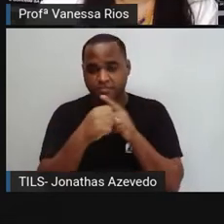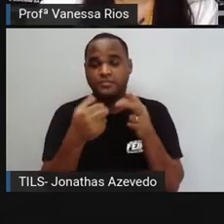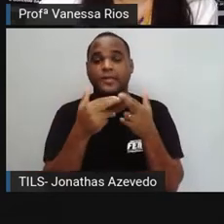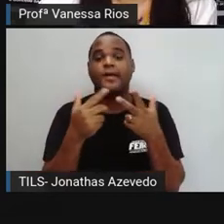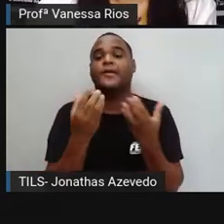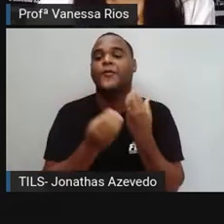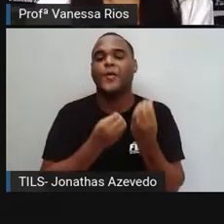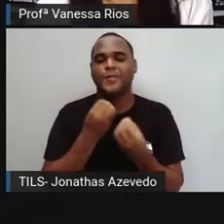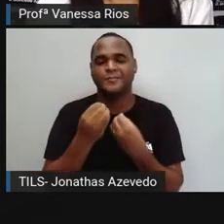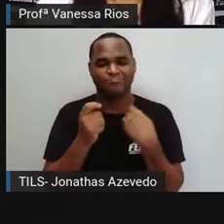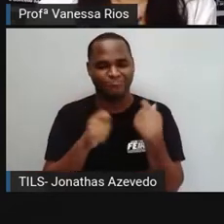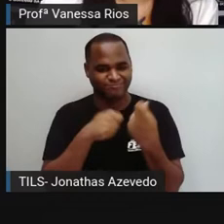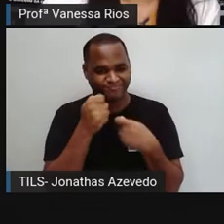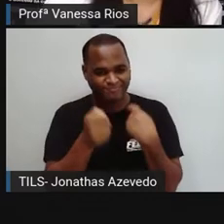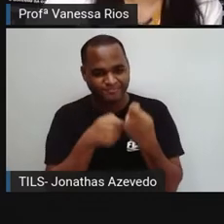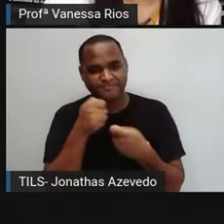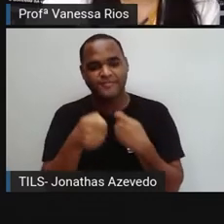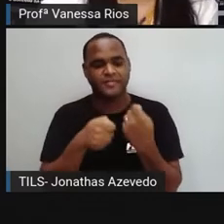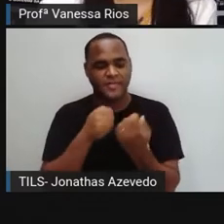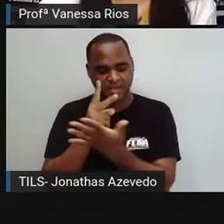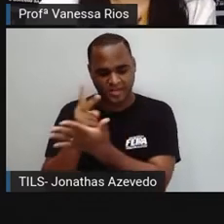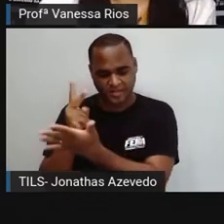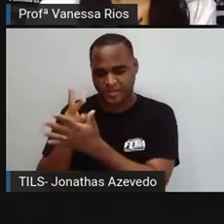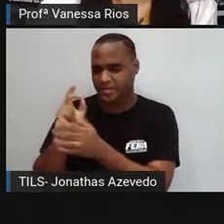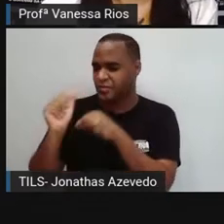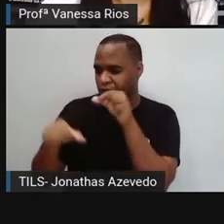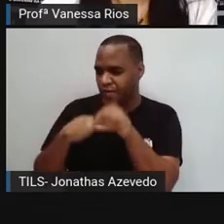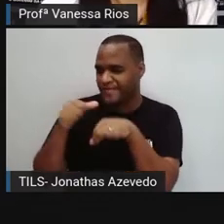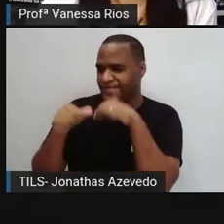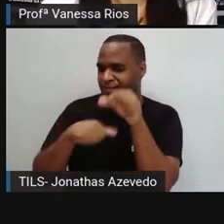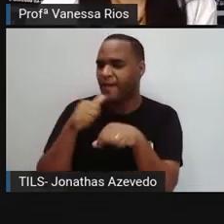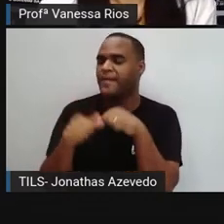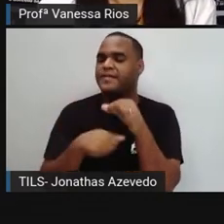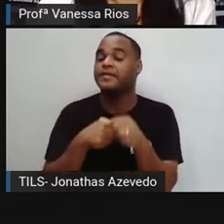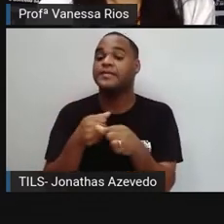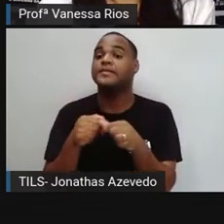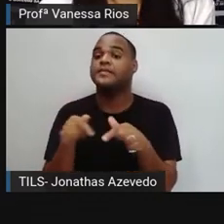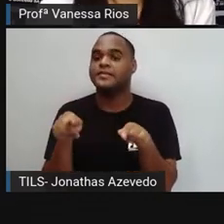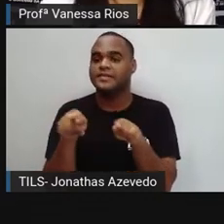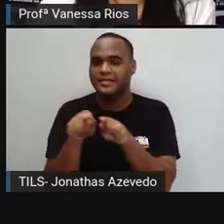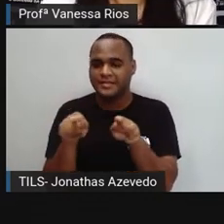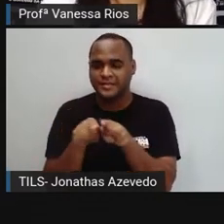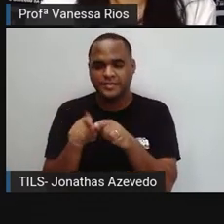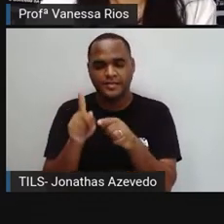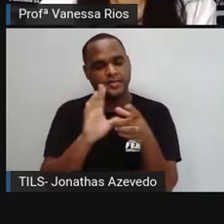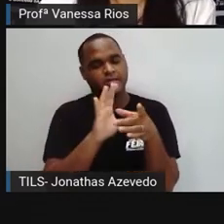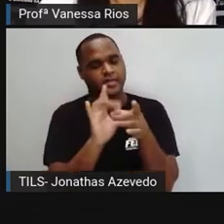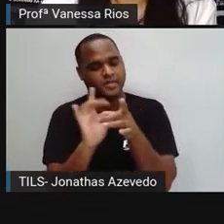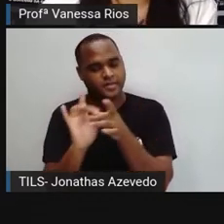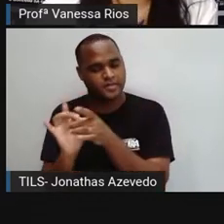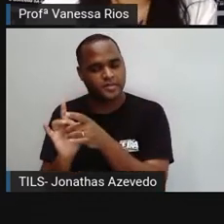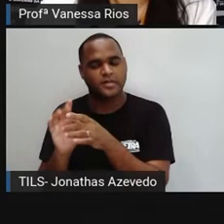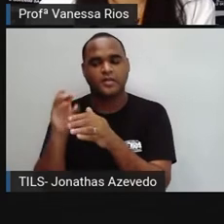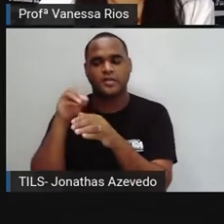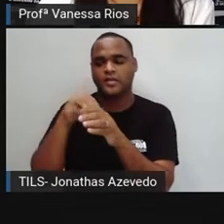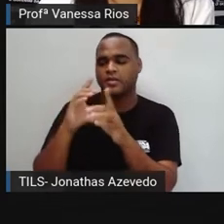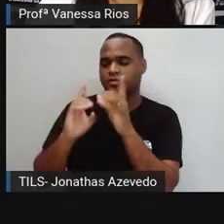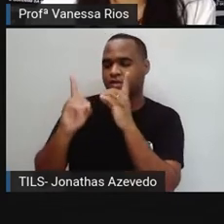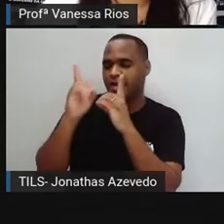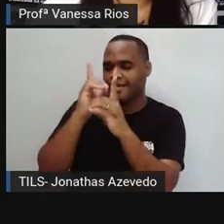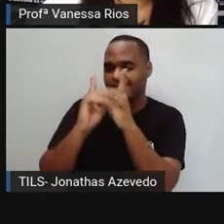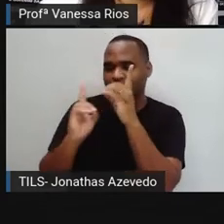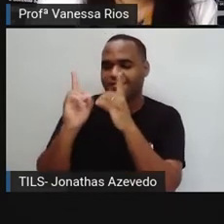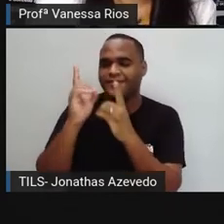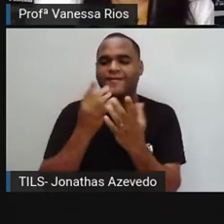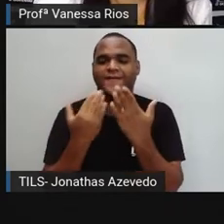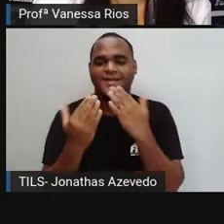permaneçam, se modifiquem, né? E façam parte do contexto aí dos diálogos, do processo